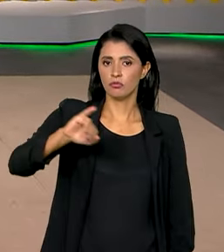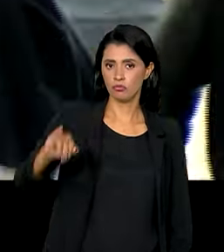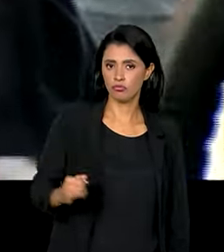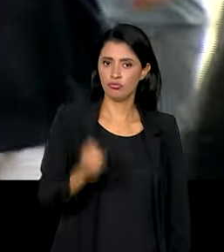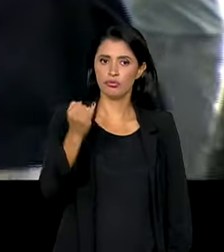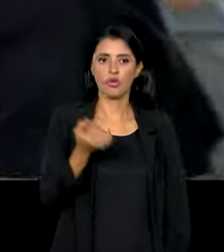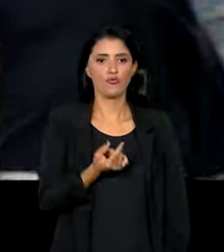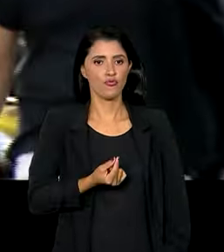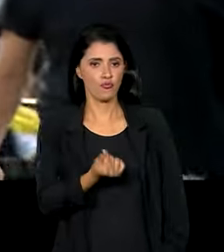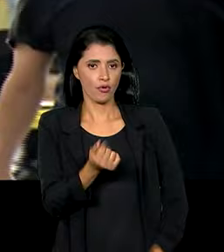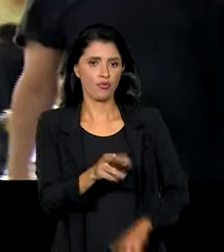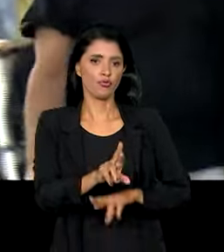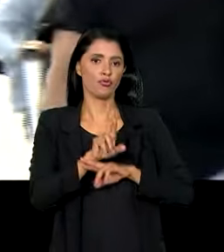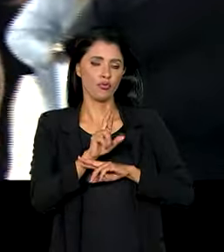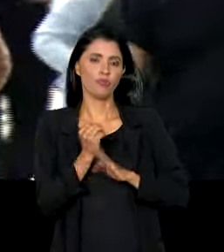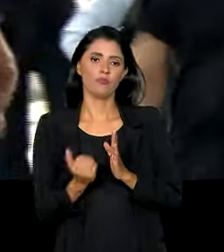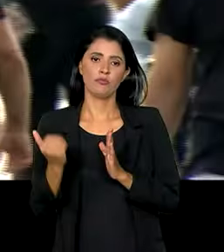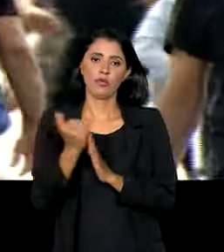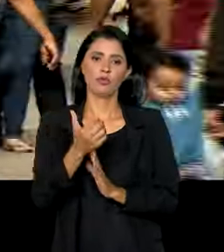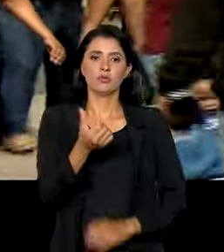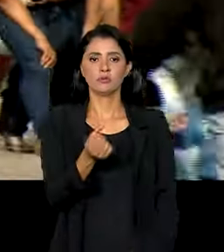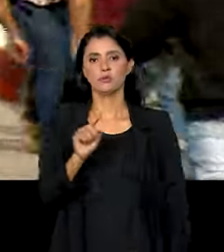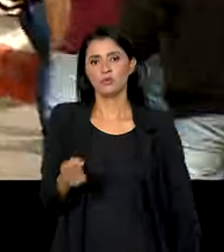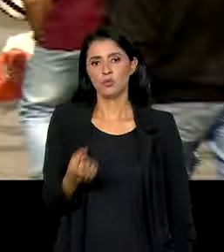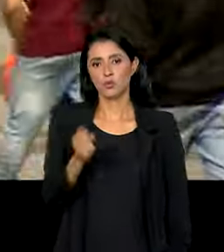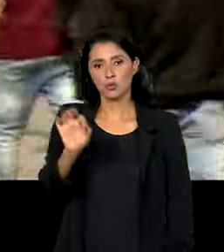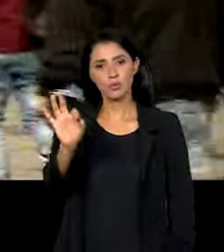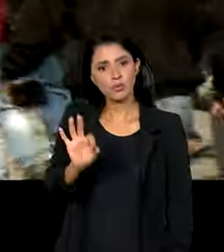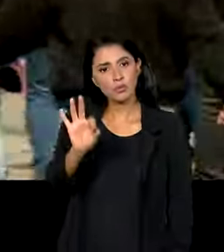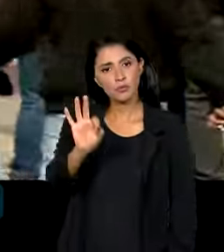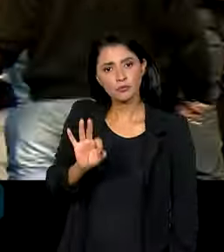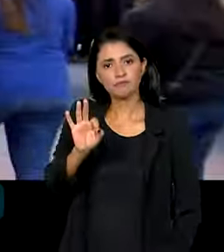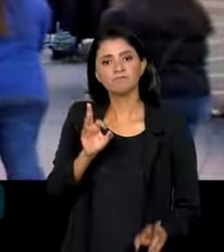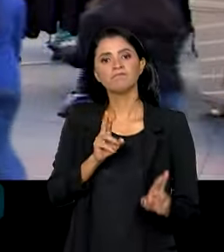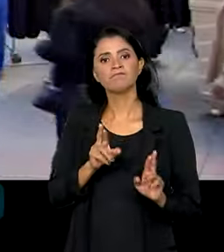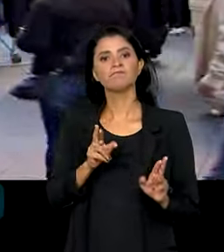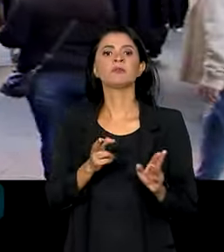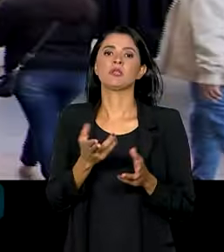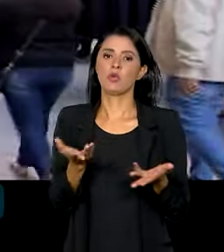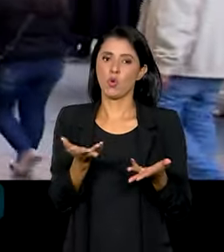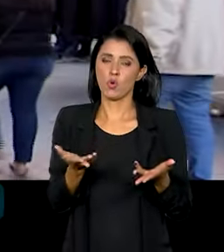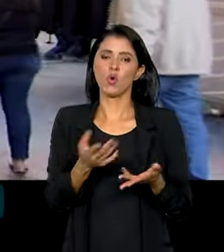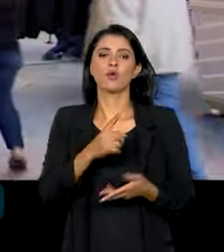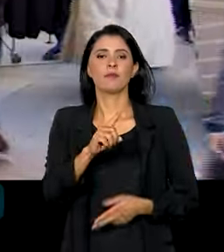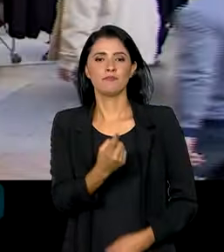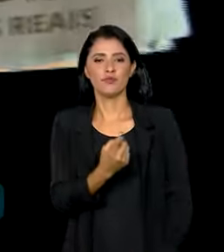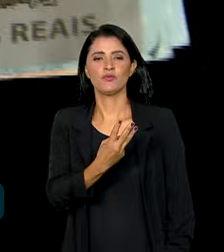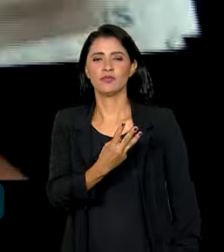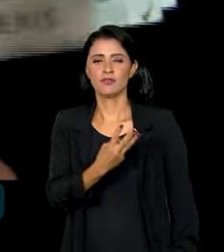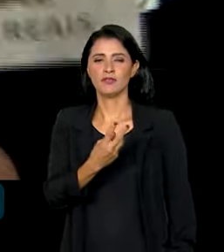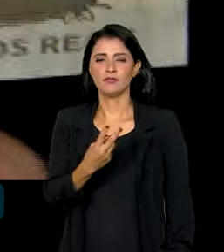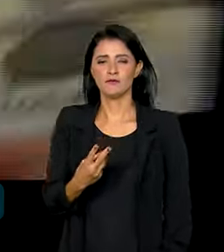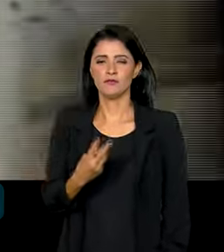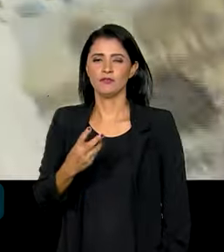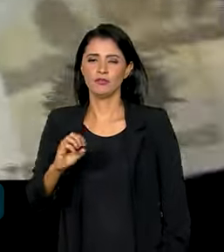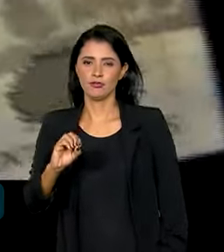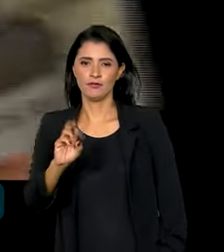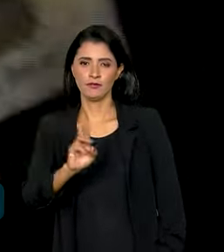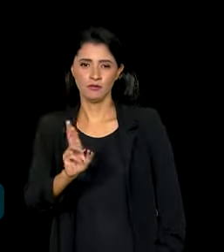O valor representa uma alta de 6,8% em relação ao atual, que é de R$ 1.320.